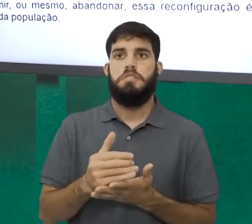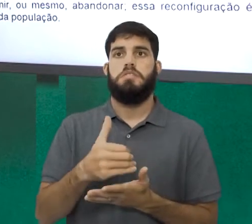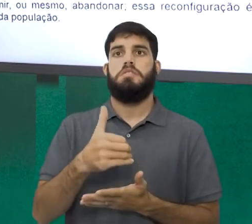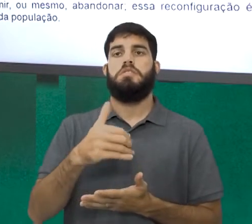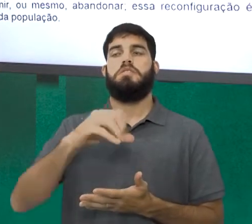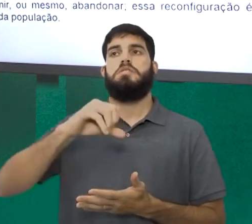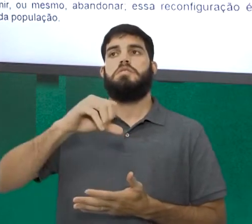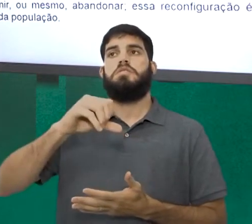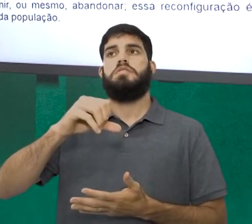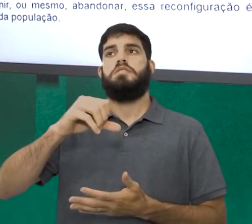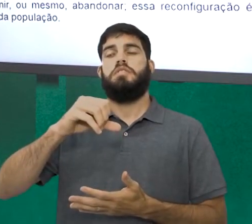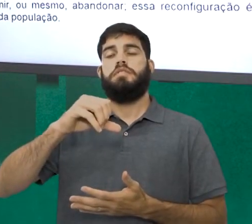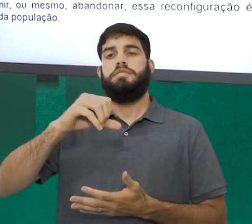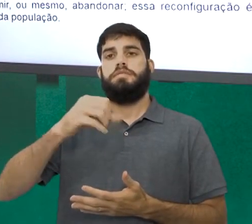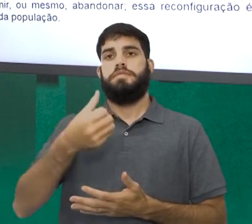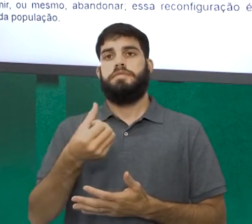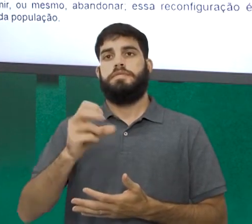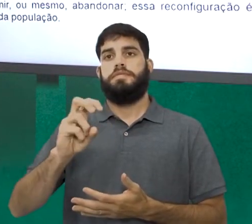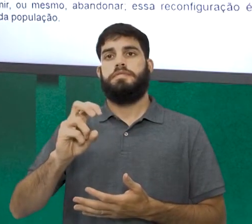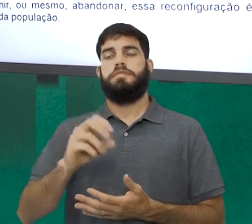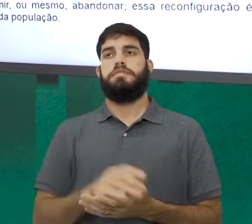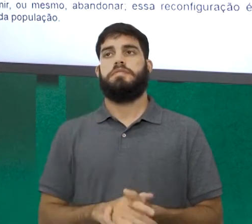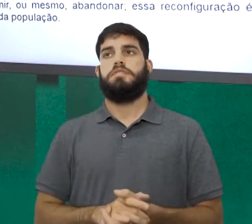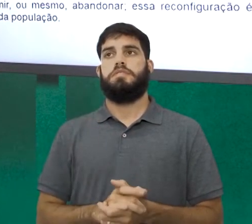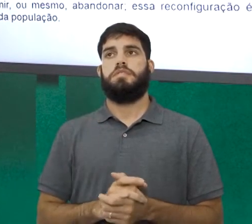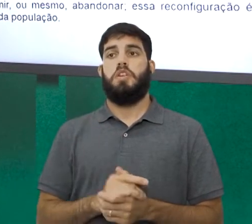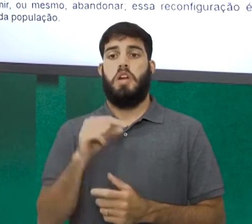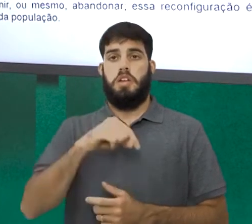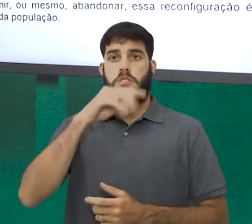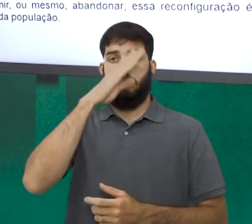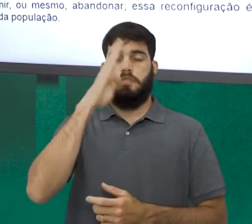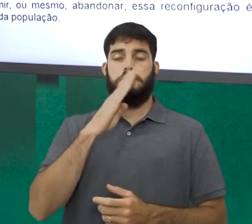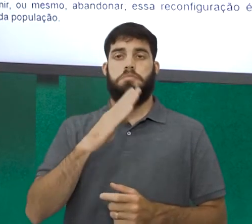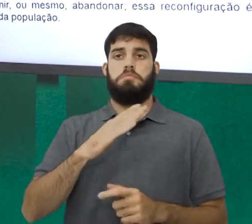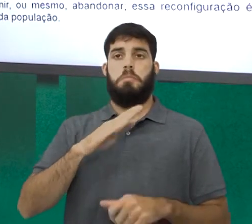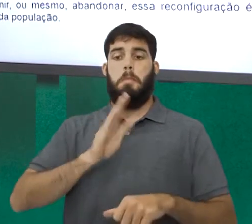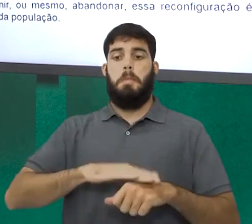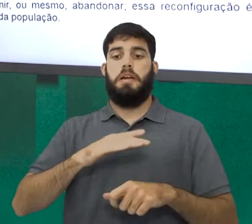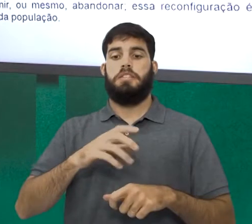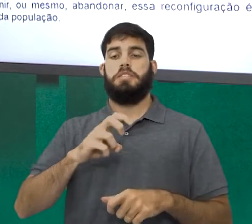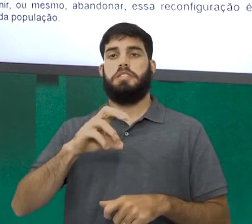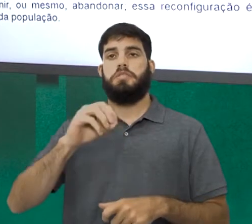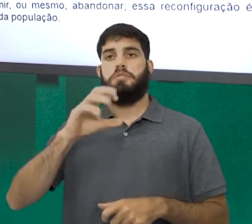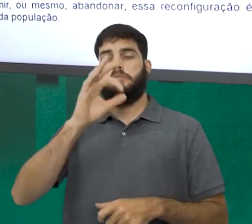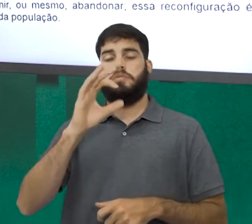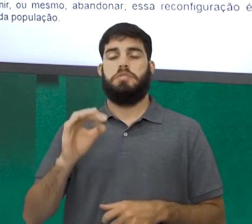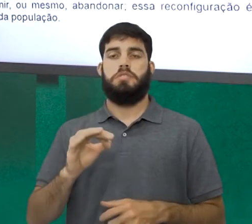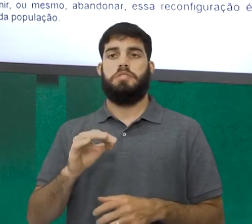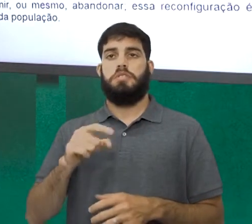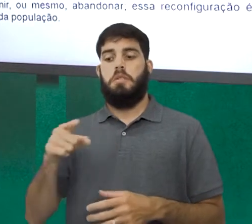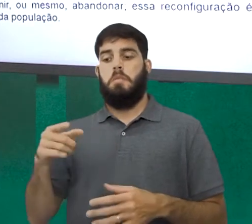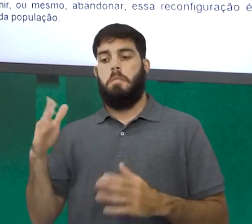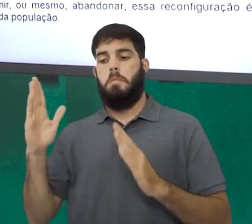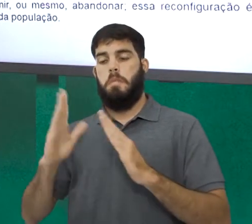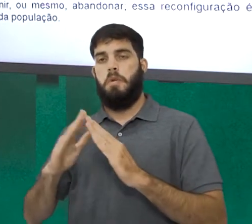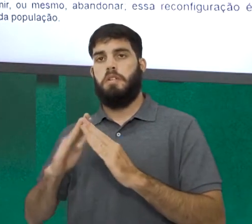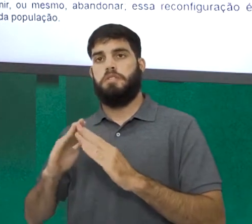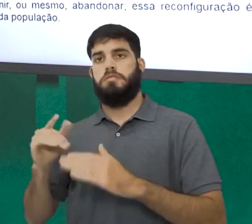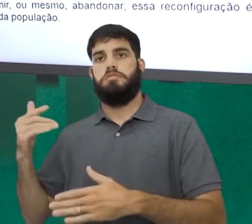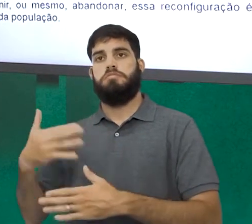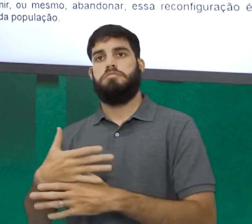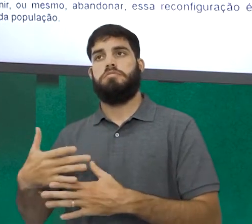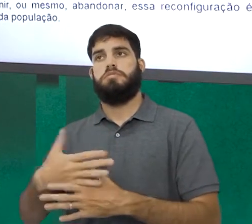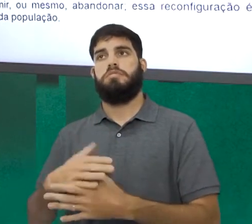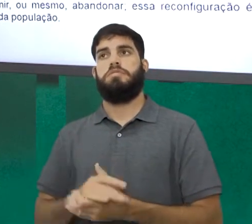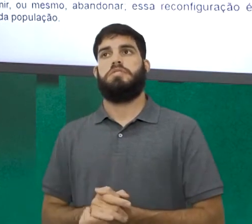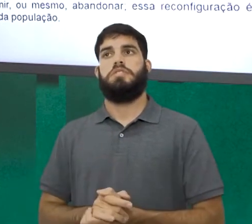o Brasil passa a ter mais de 50% de seus habitantes morando em cidades. Portanto, já é um